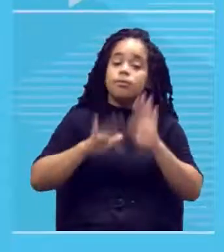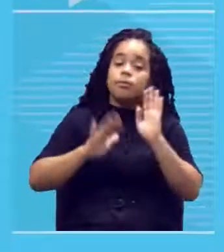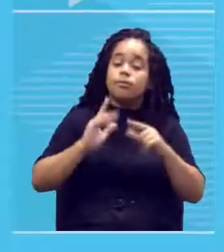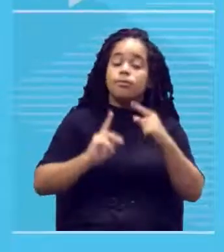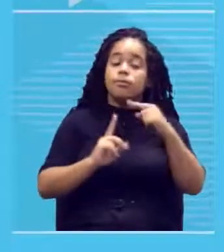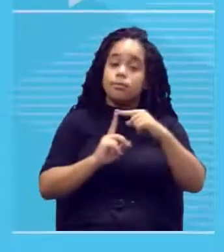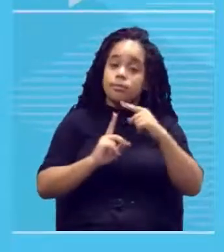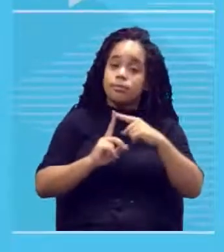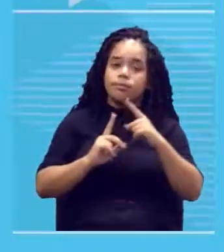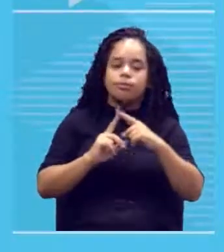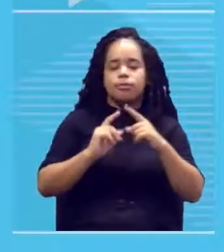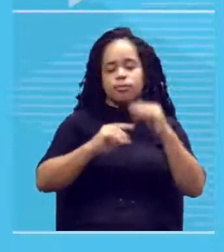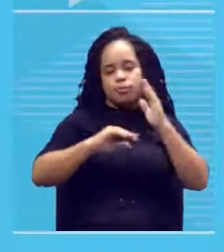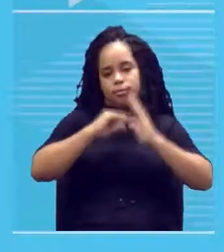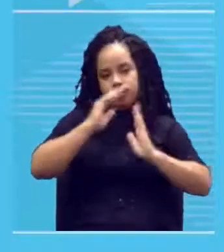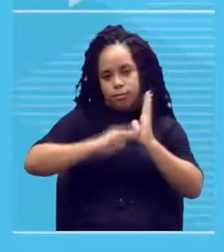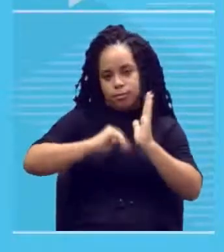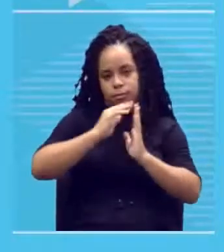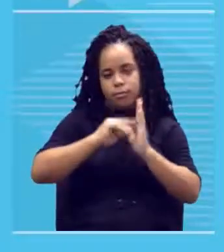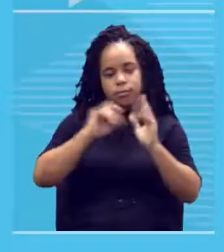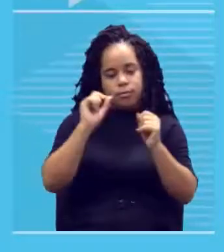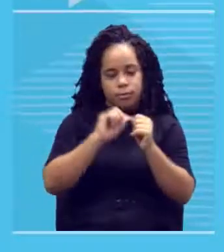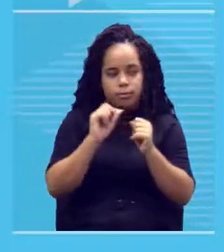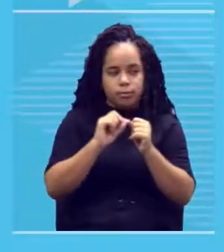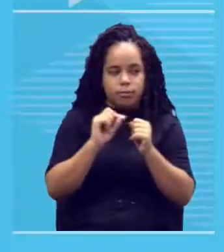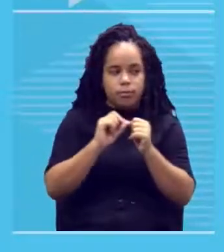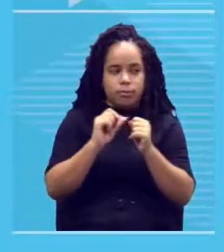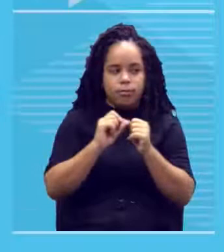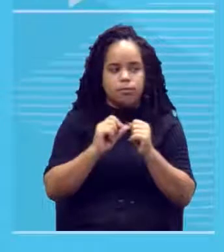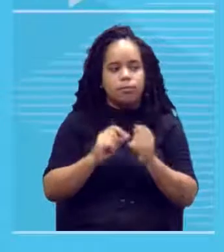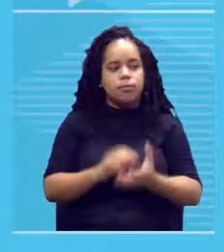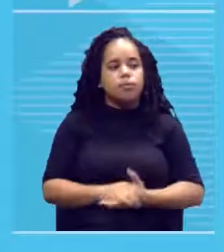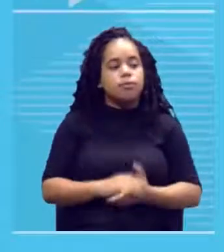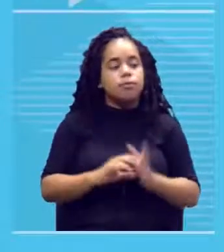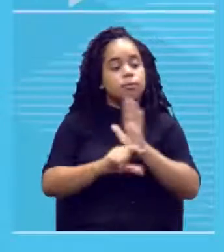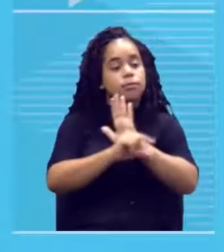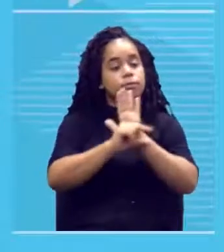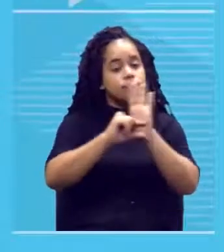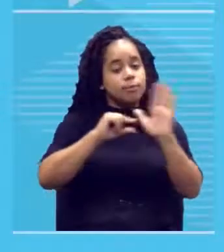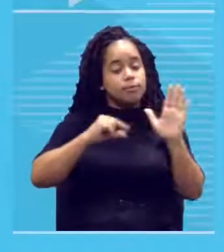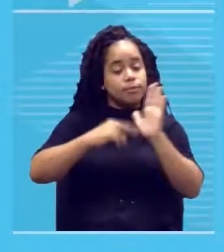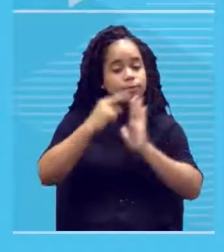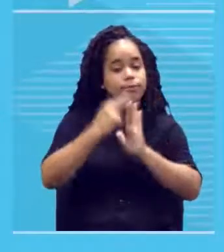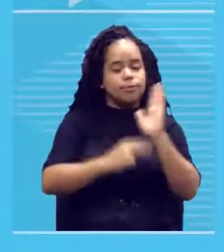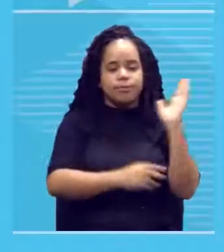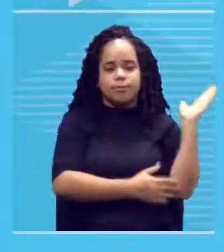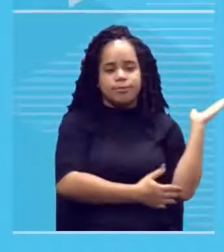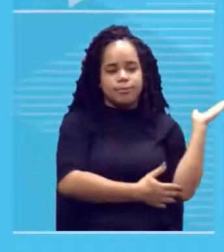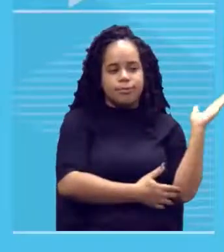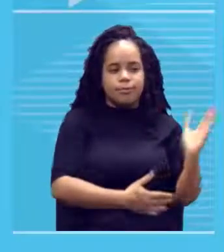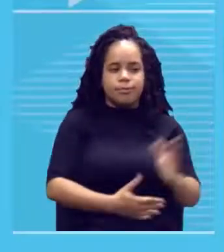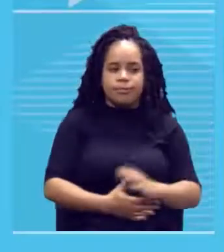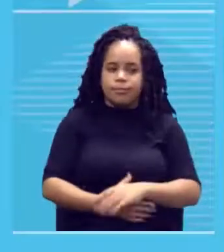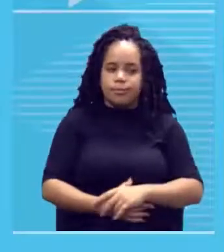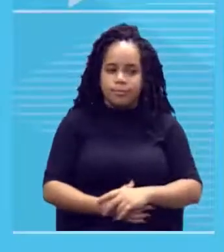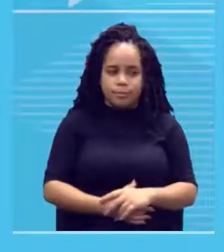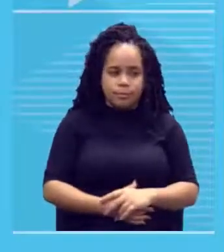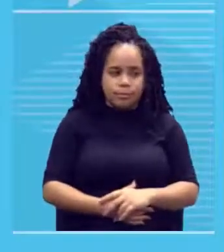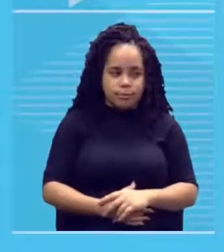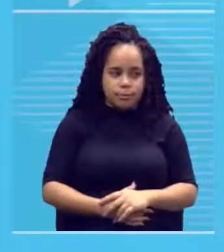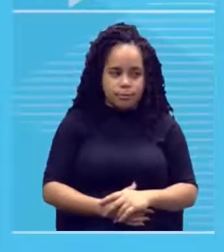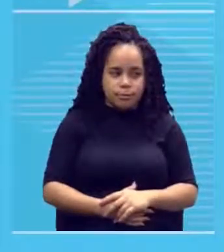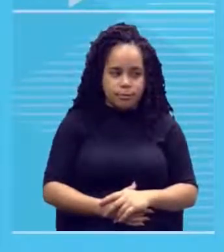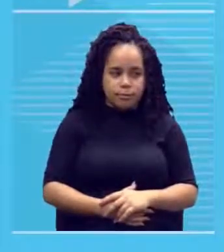fazer. Ok? As cores designam elementos fundamentais na pintura. Elas são extremamente